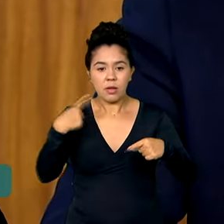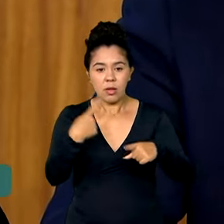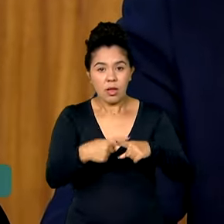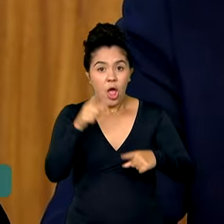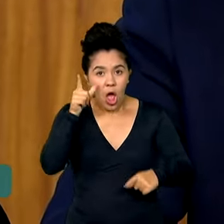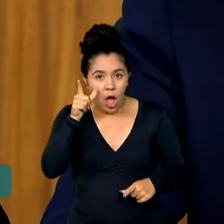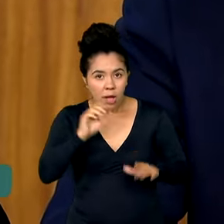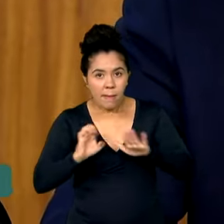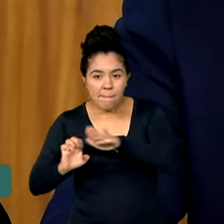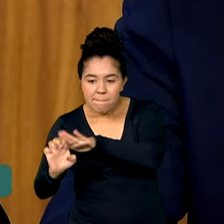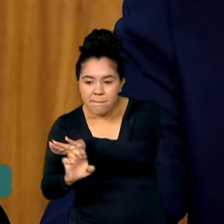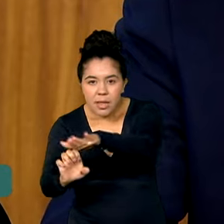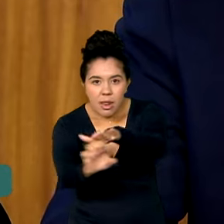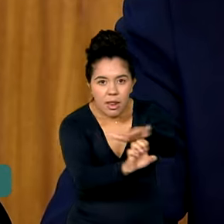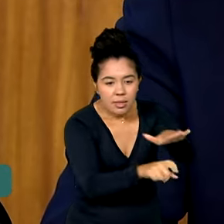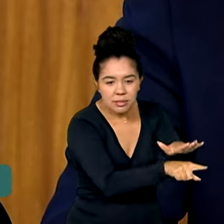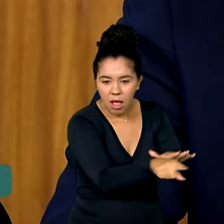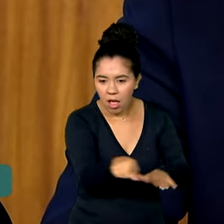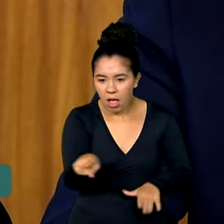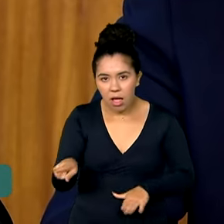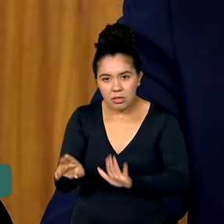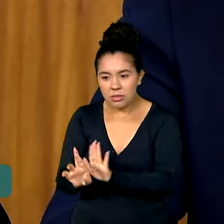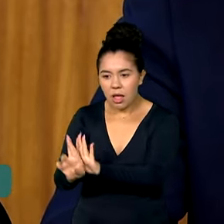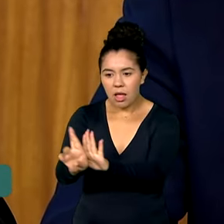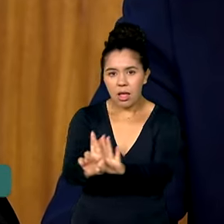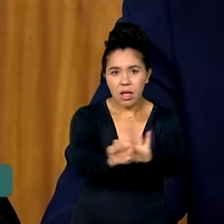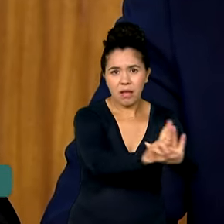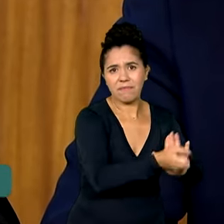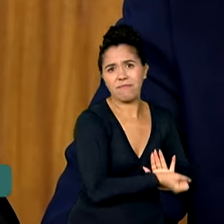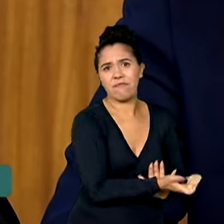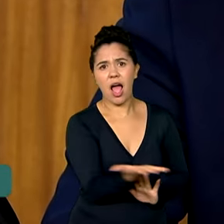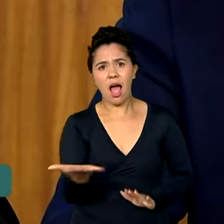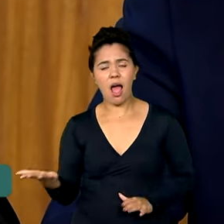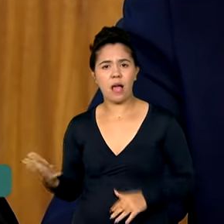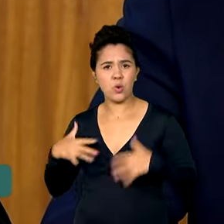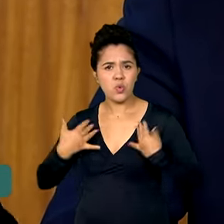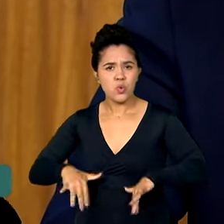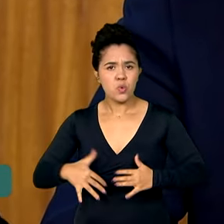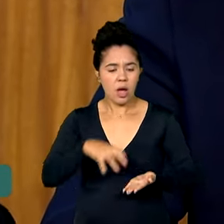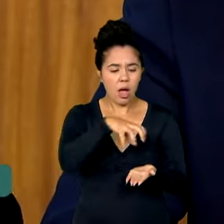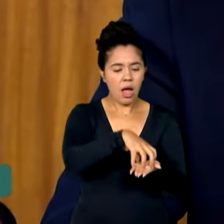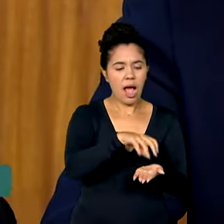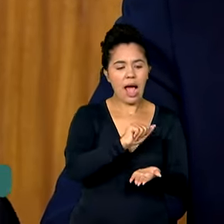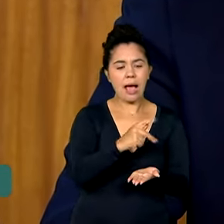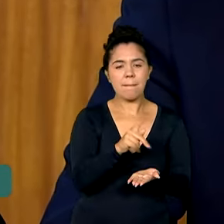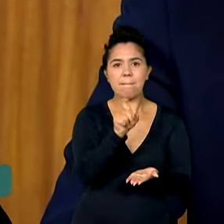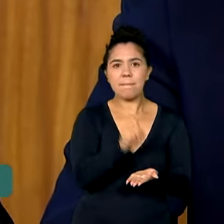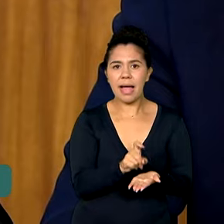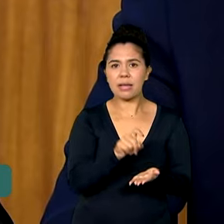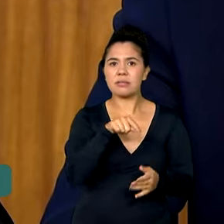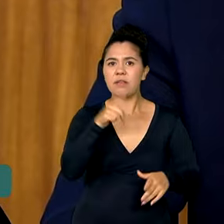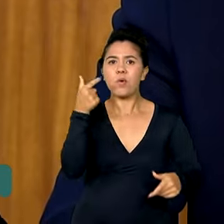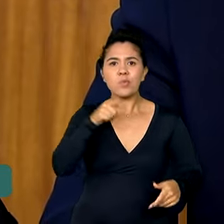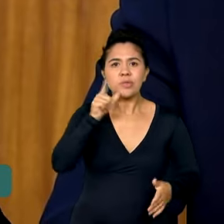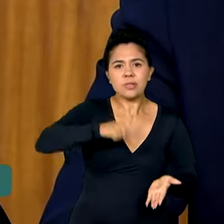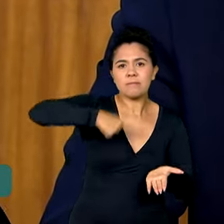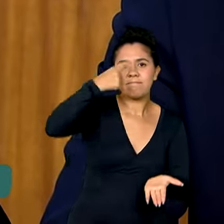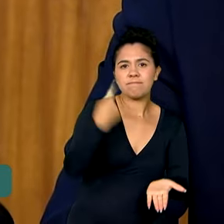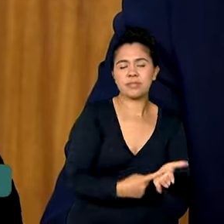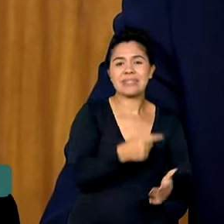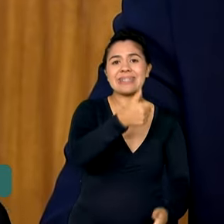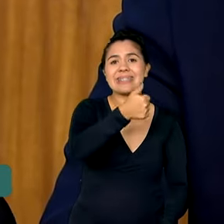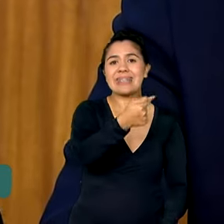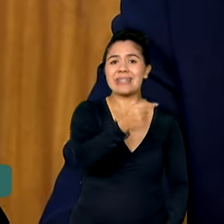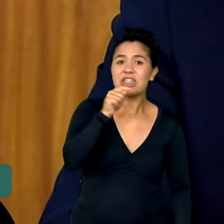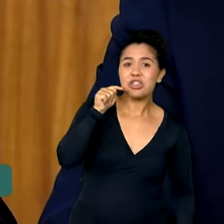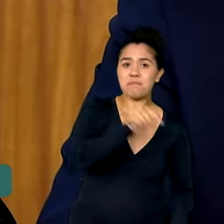dessa aqui envolve milhares e milhares de empresas. Só a Apex trabalhou o ano passado com 17 mil empresas, 40%